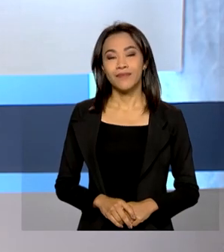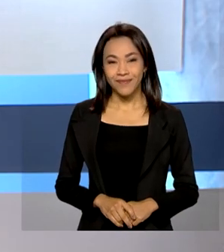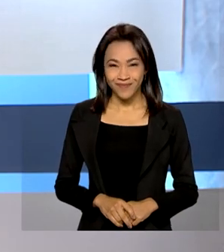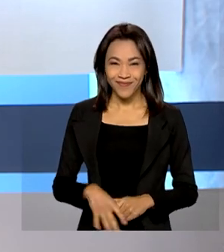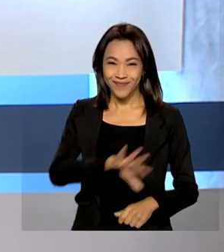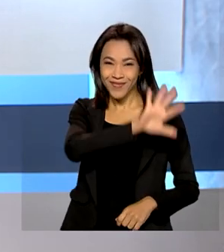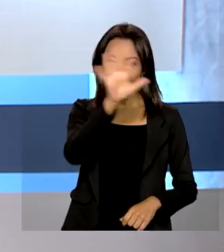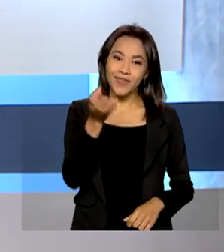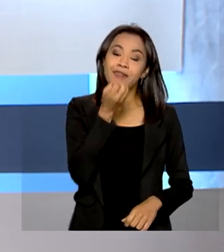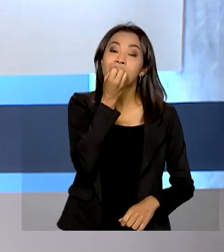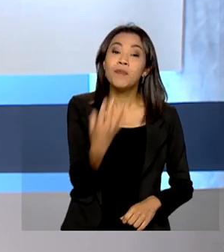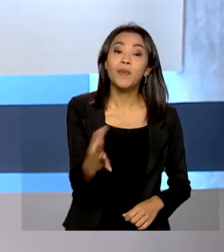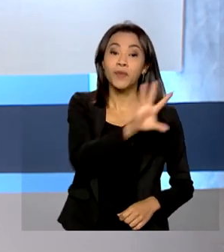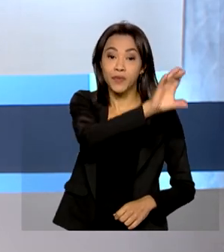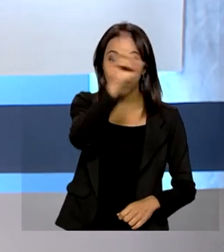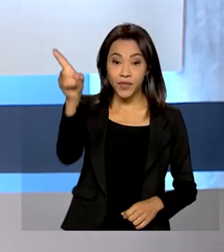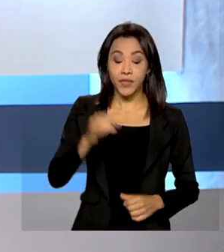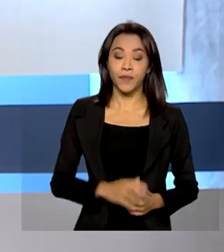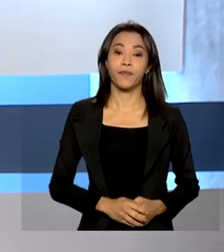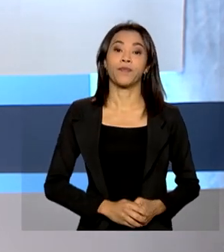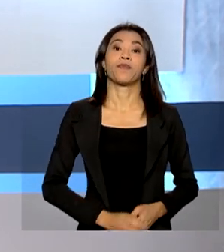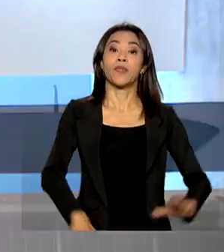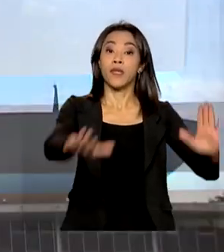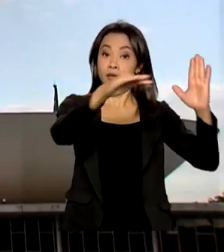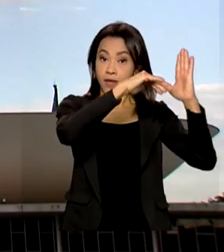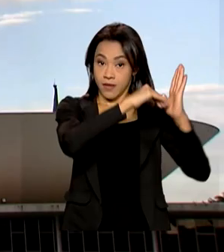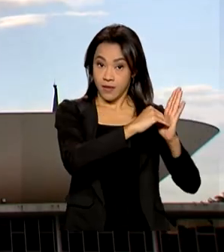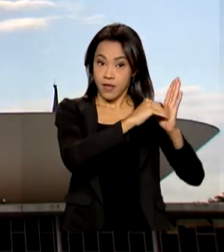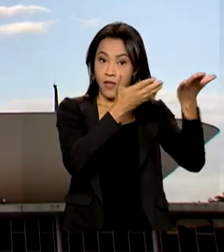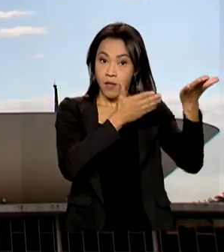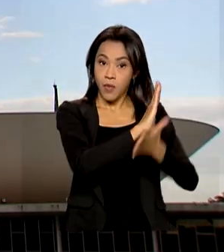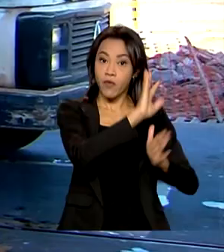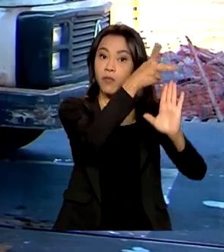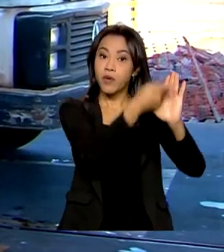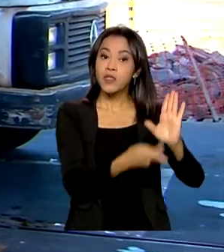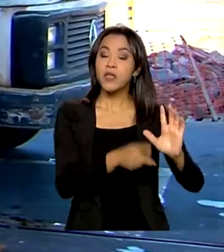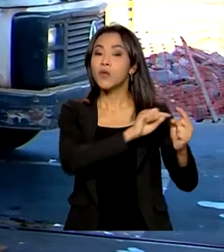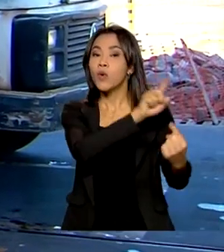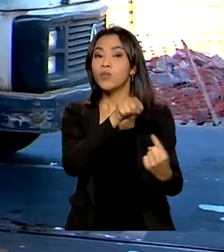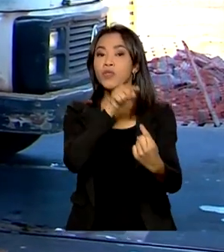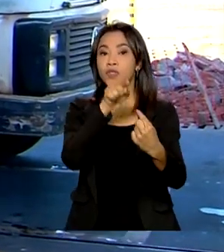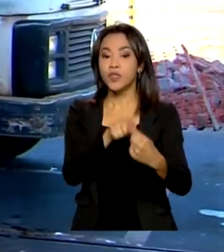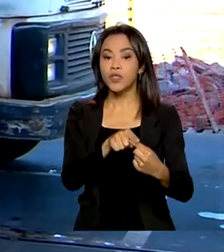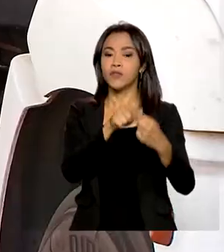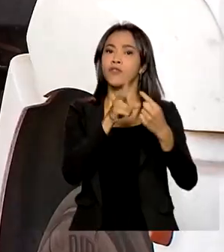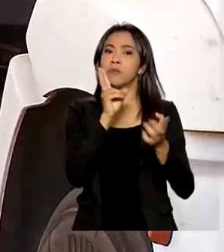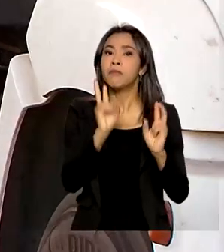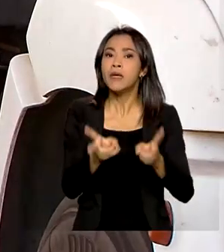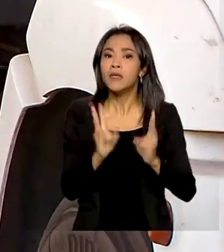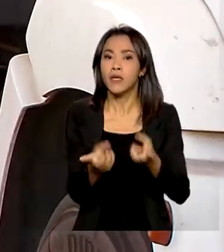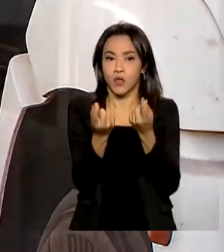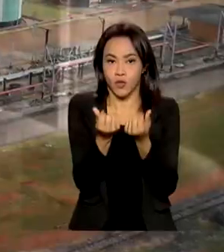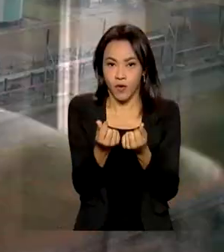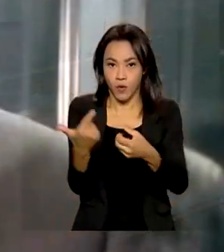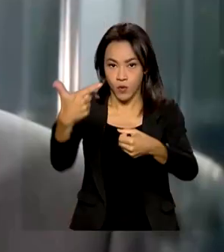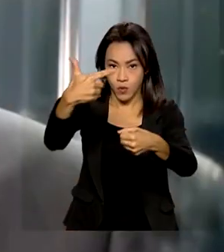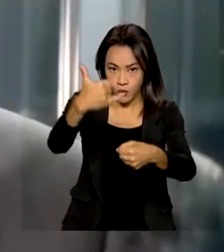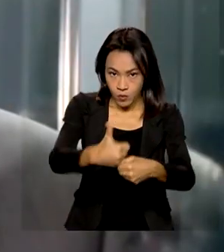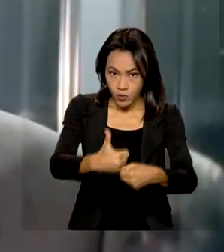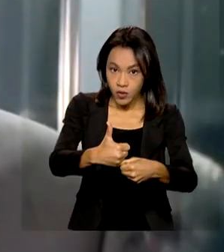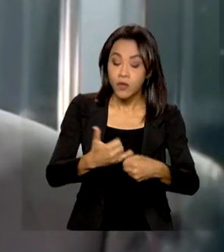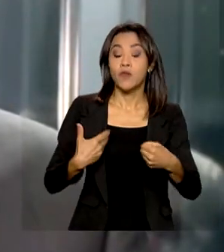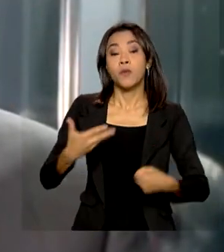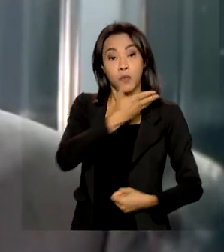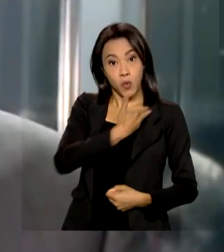Olá, bom dia. Senado aprova projetos para estabilizar o preço dos combustíveis. Para o governo,